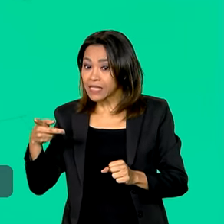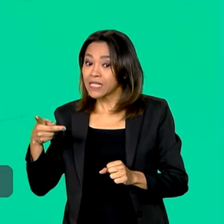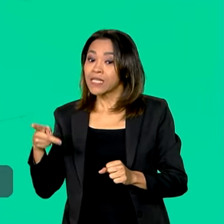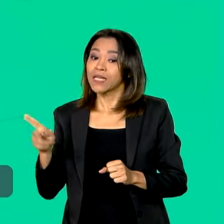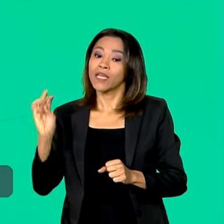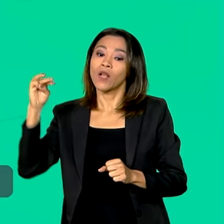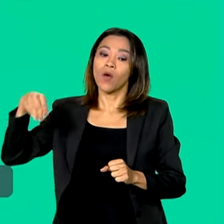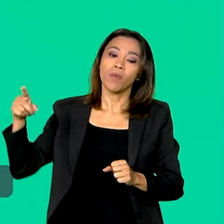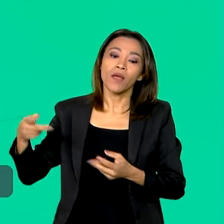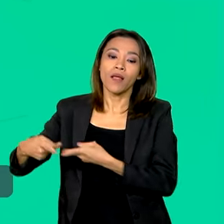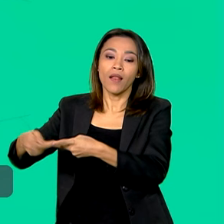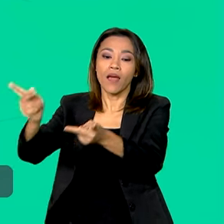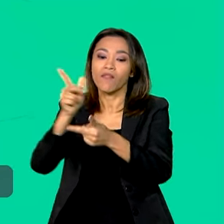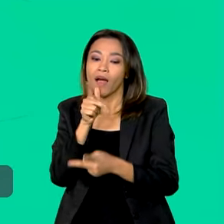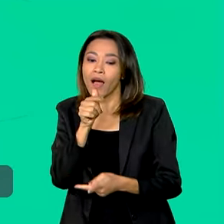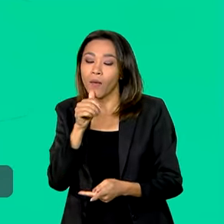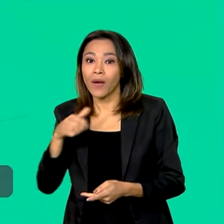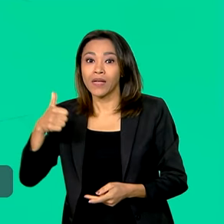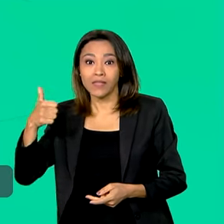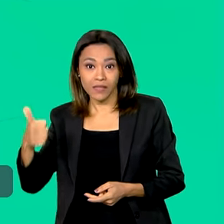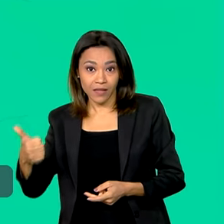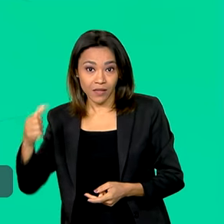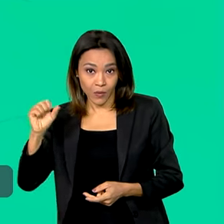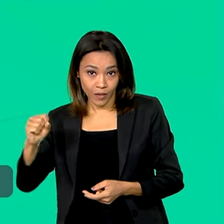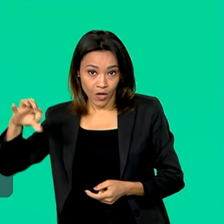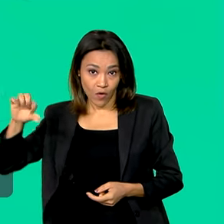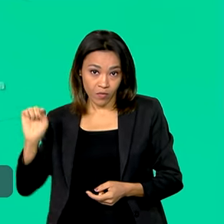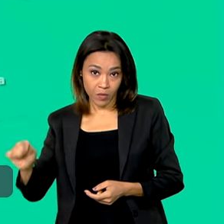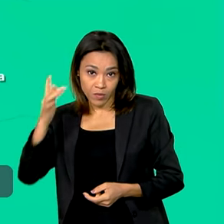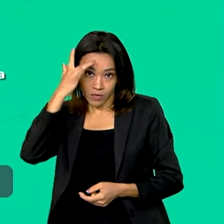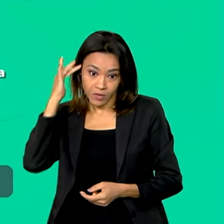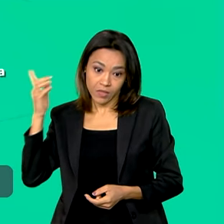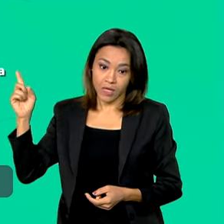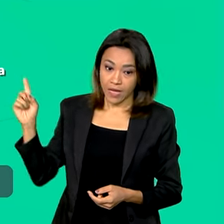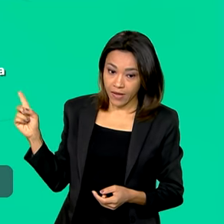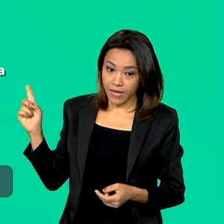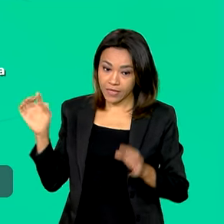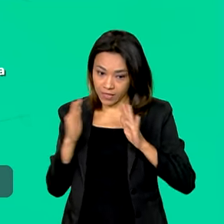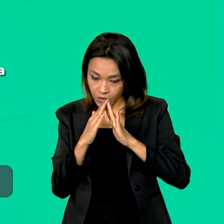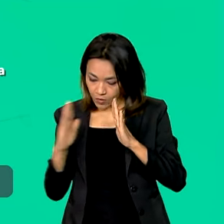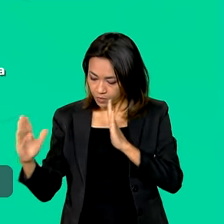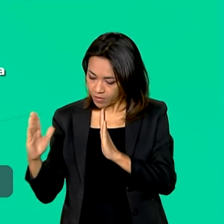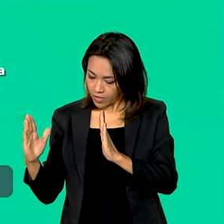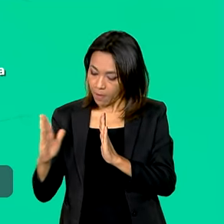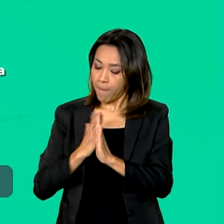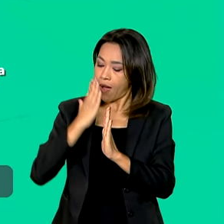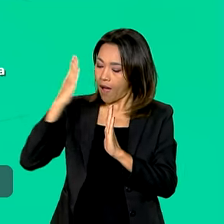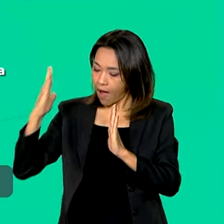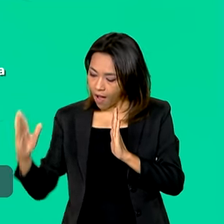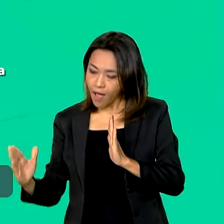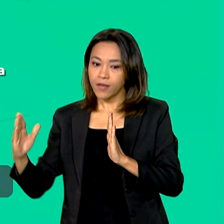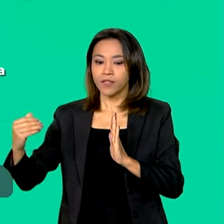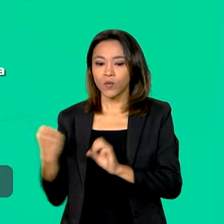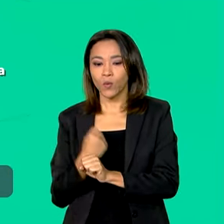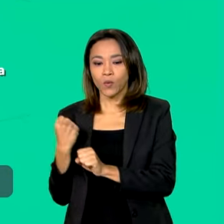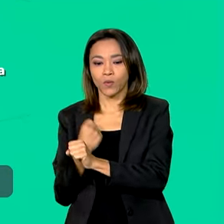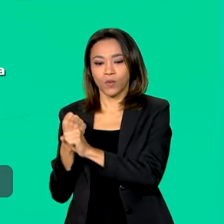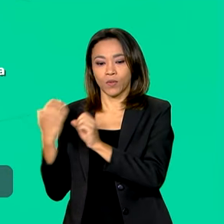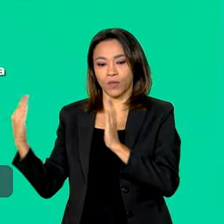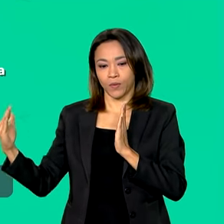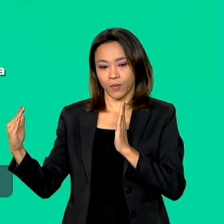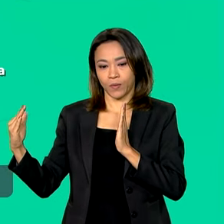de 189 mil pessoas. No quinto trecho da obra, vão ser construídos mais 26 quilômetros de canal,